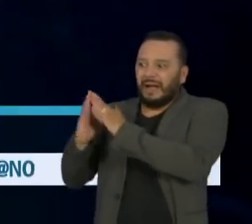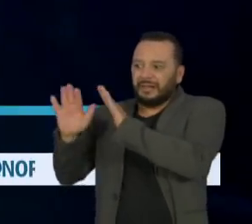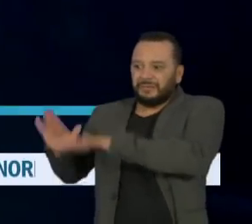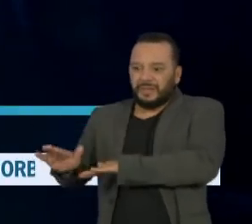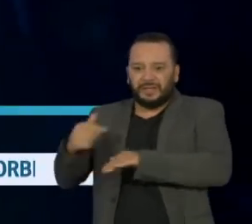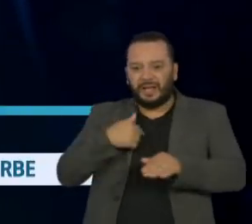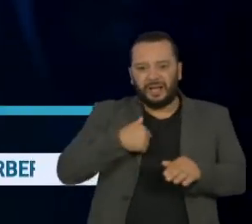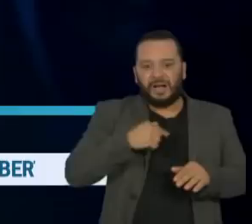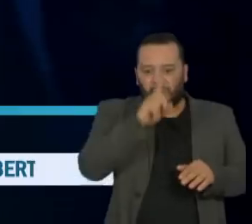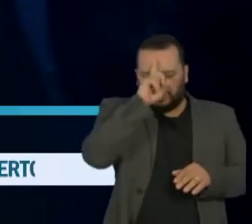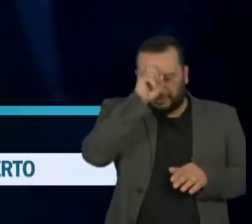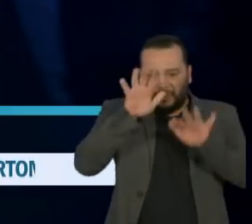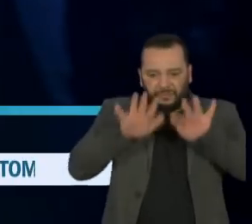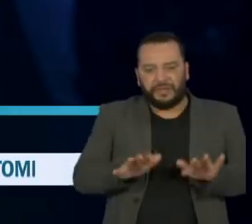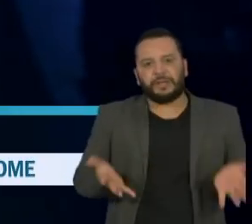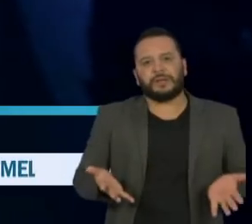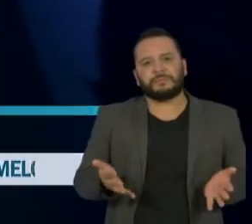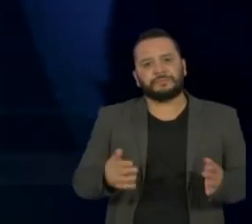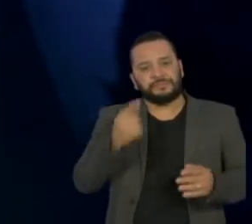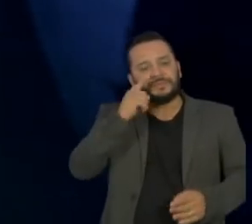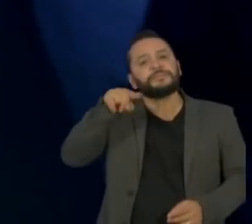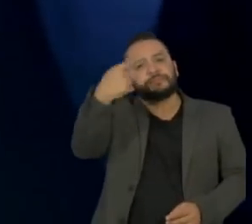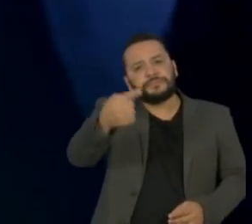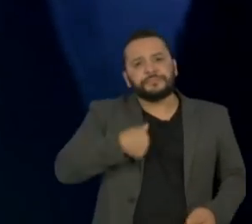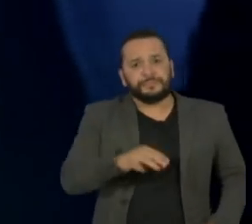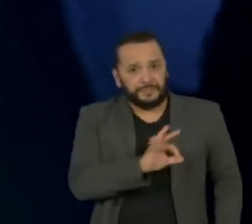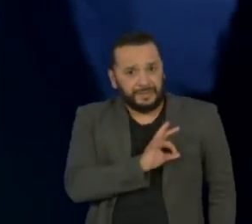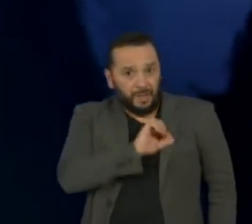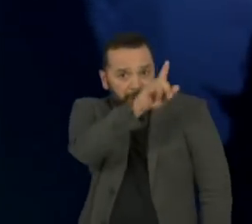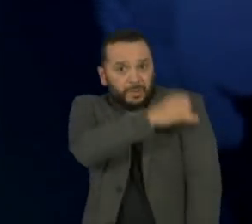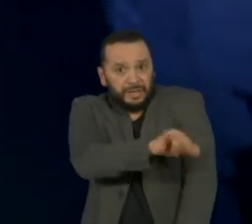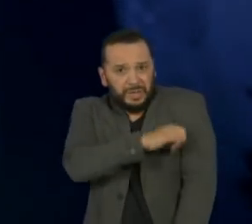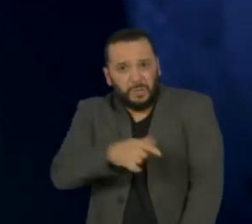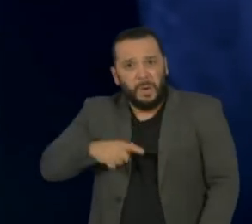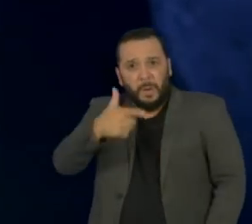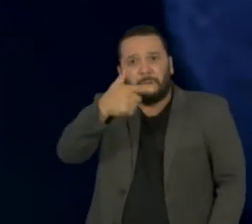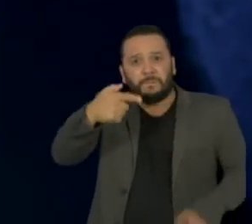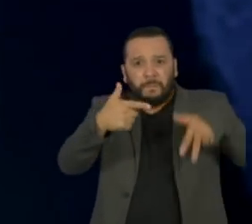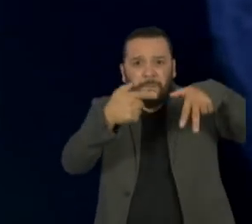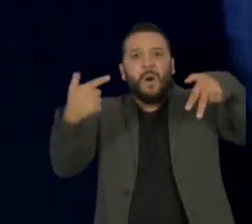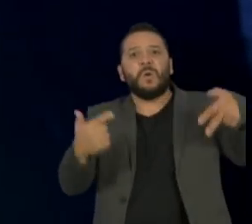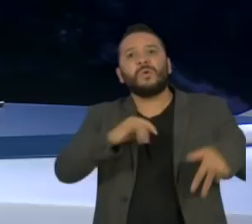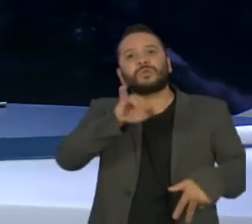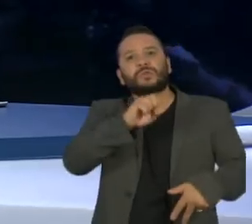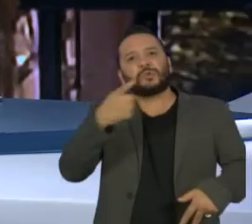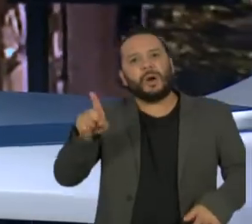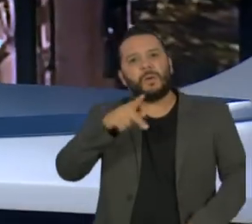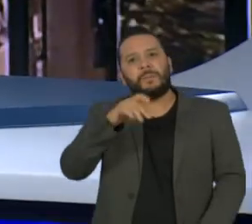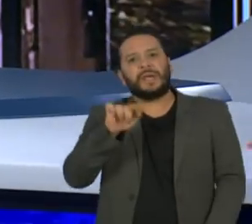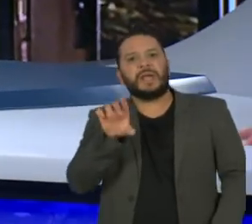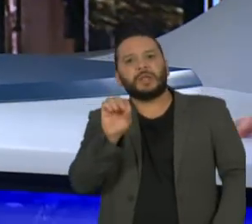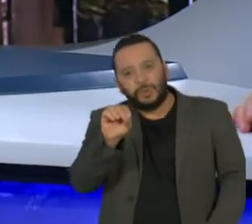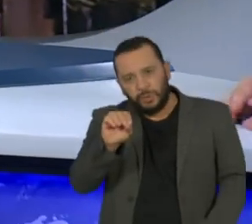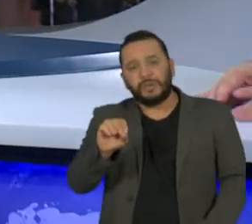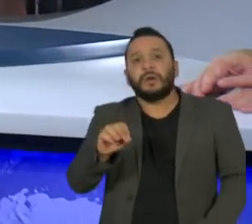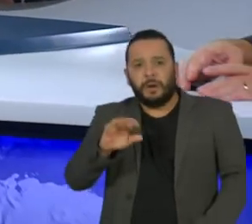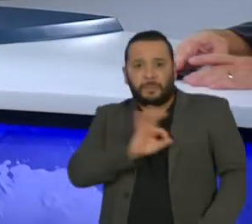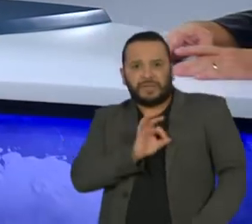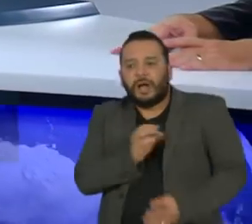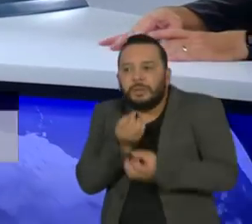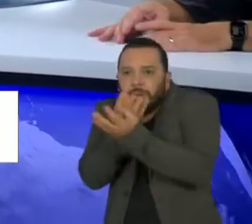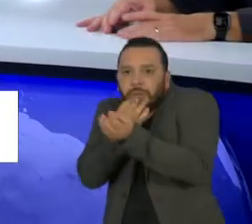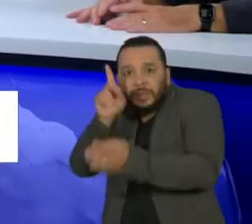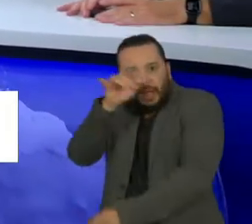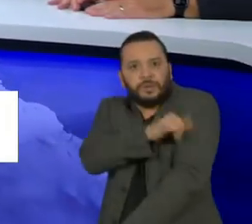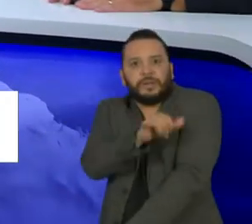policiais que participaram de ação que provocou a morte do menino João Pedro prestam depoimento no Rio. E ainda, estudo da USP e